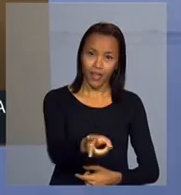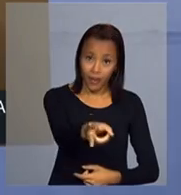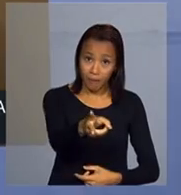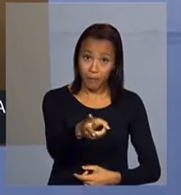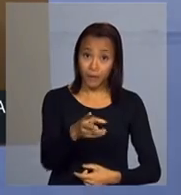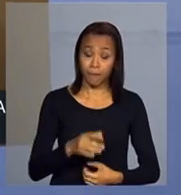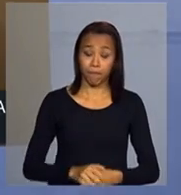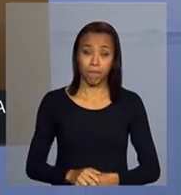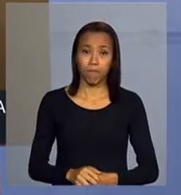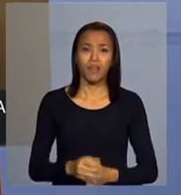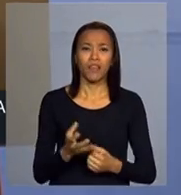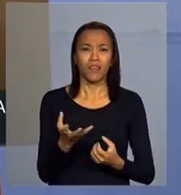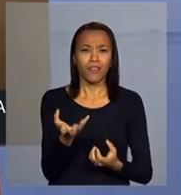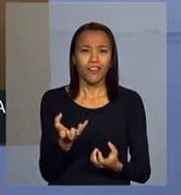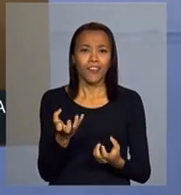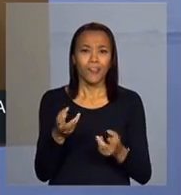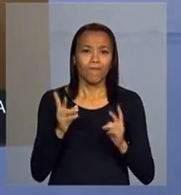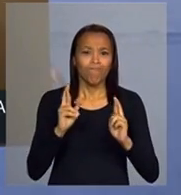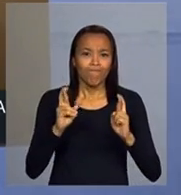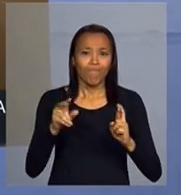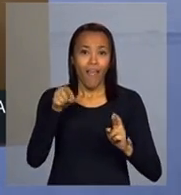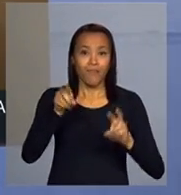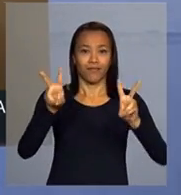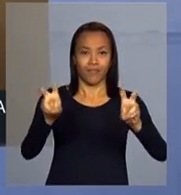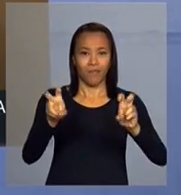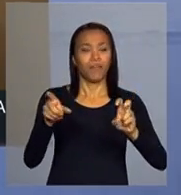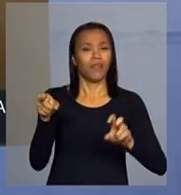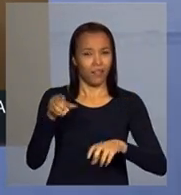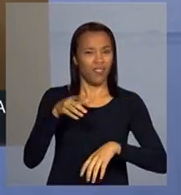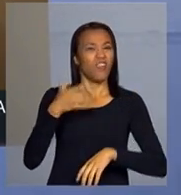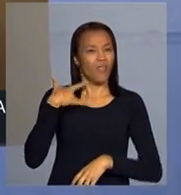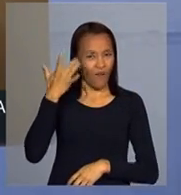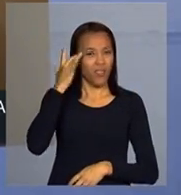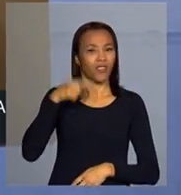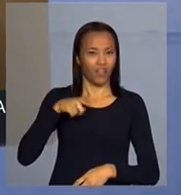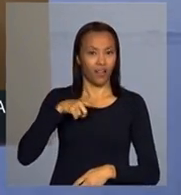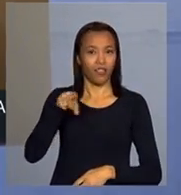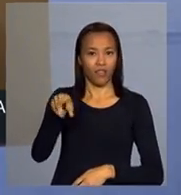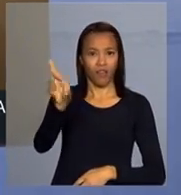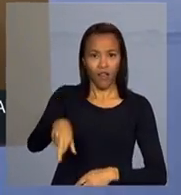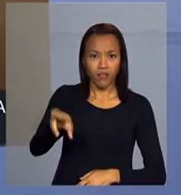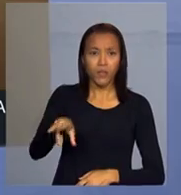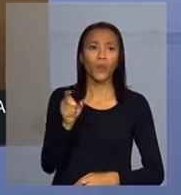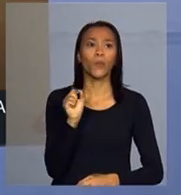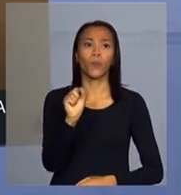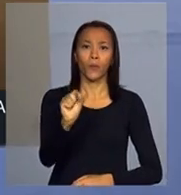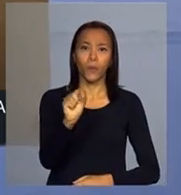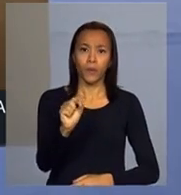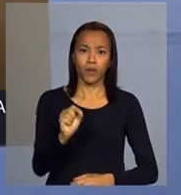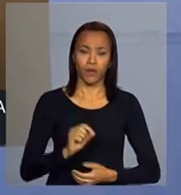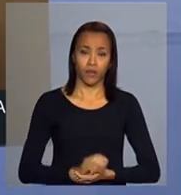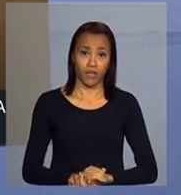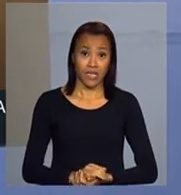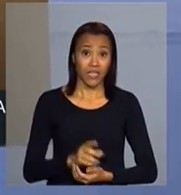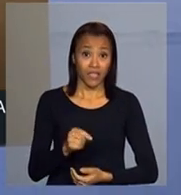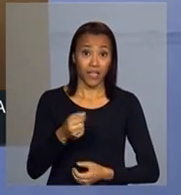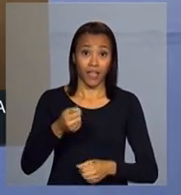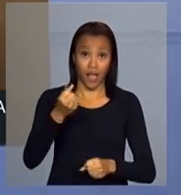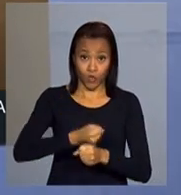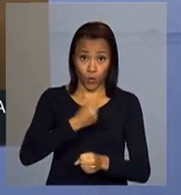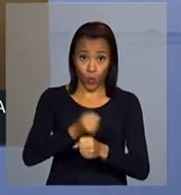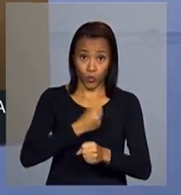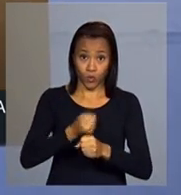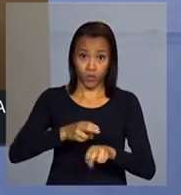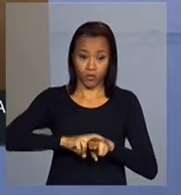e eu acho que ele tem razão, que é a questão das ferrovias.